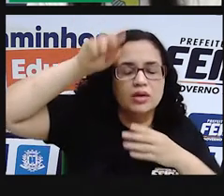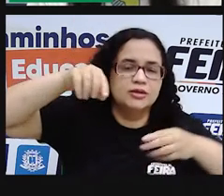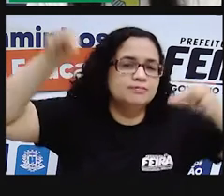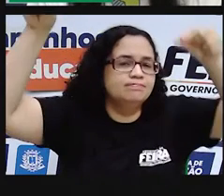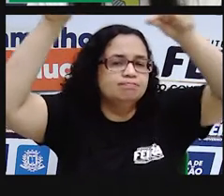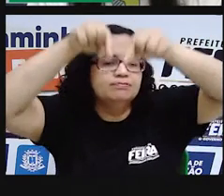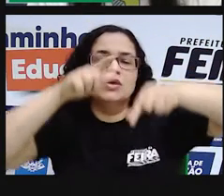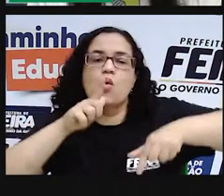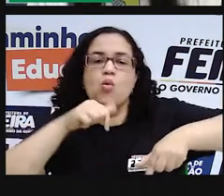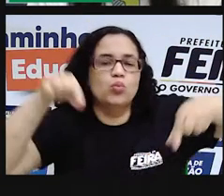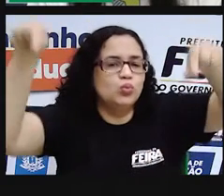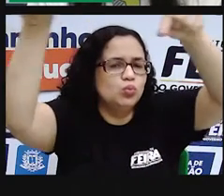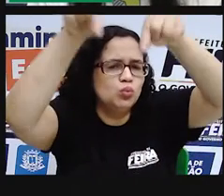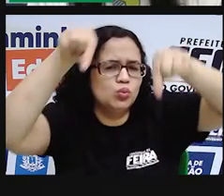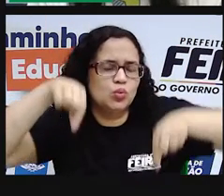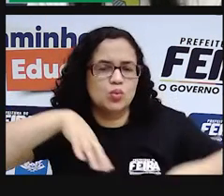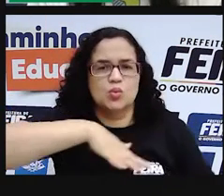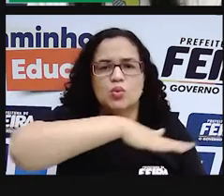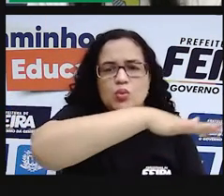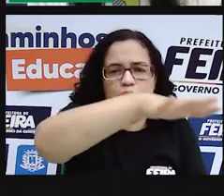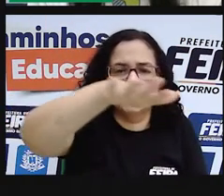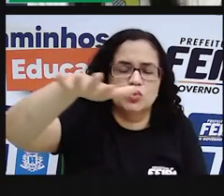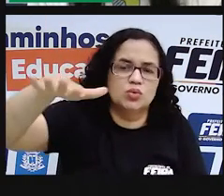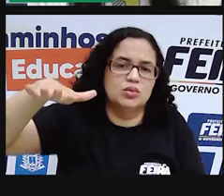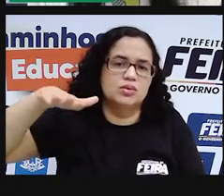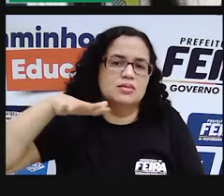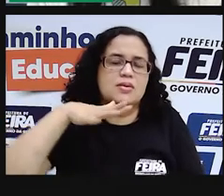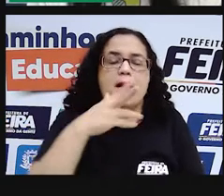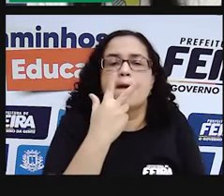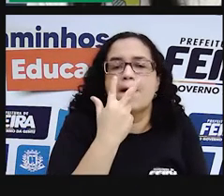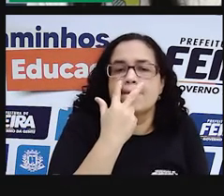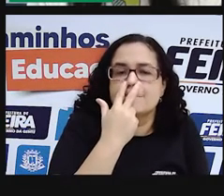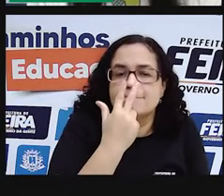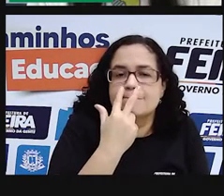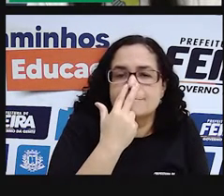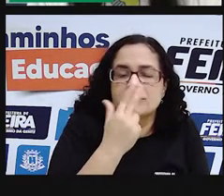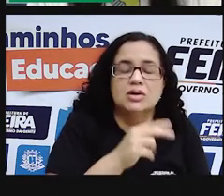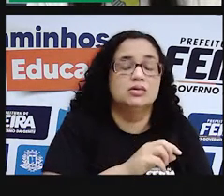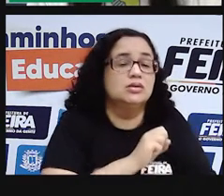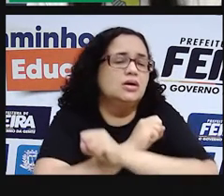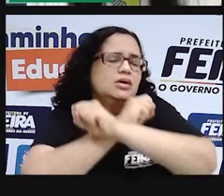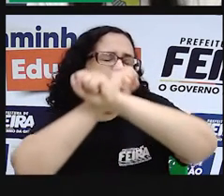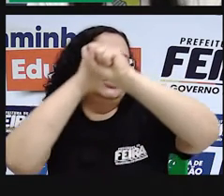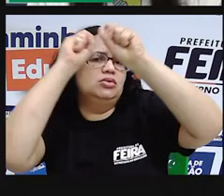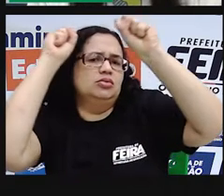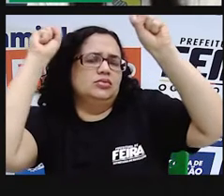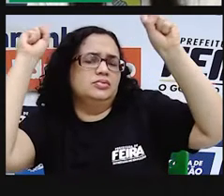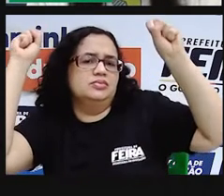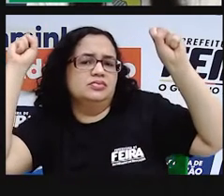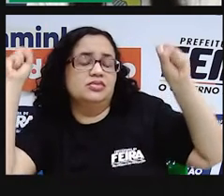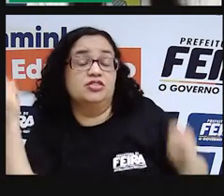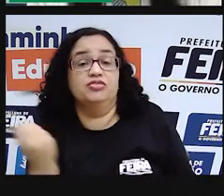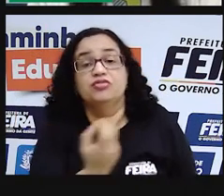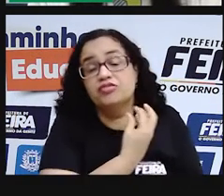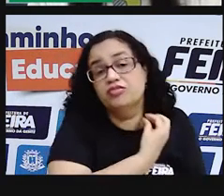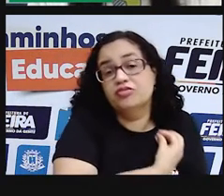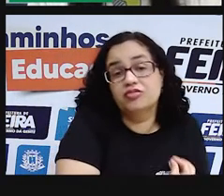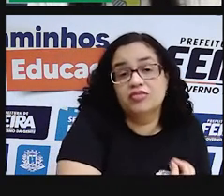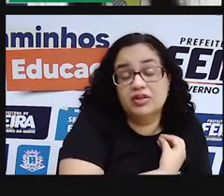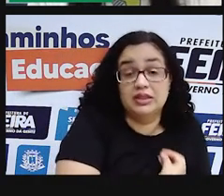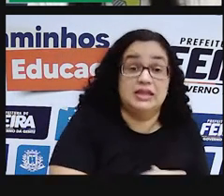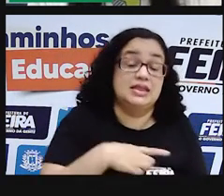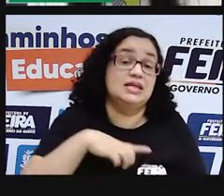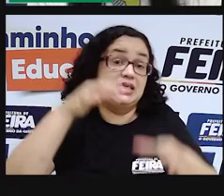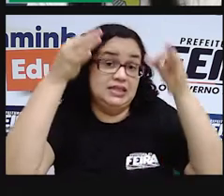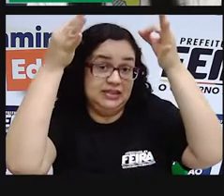rodeada de roçado e mata viçosa, lhe apareceu. Acordou com essa imagem bem viva e a certeza